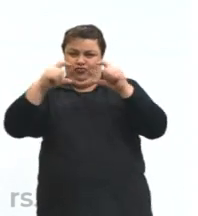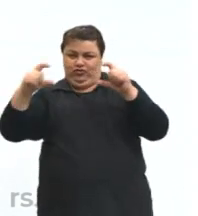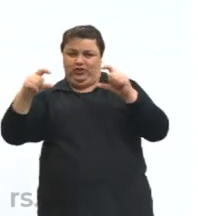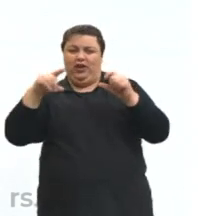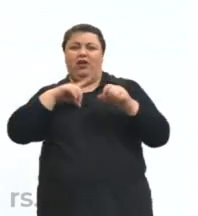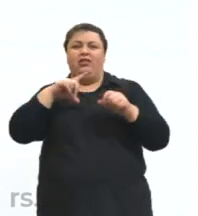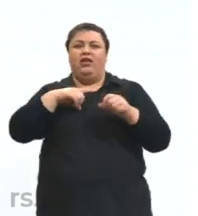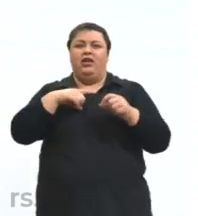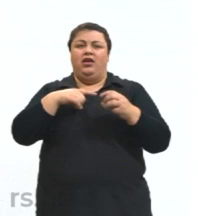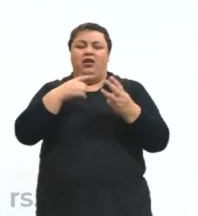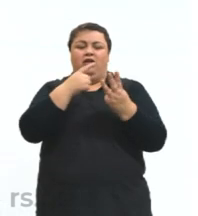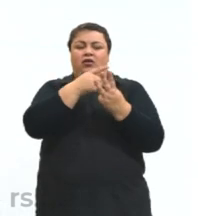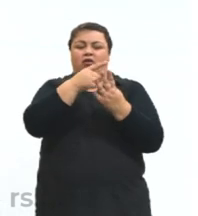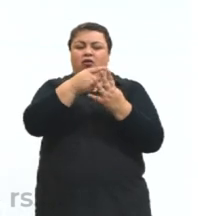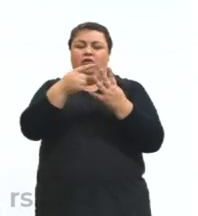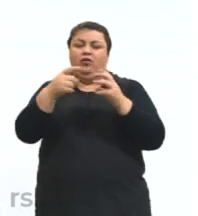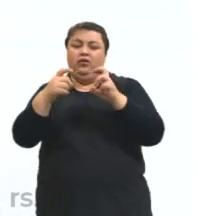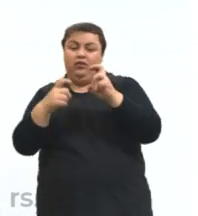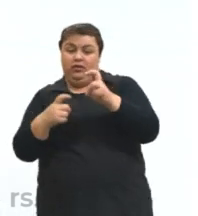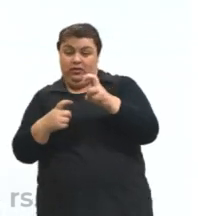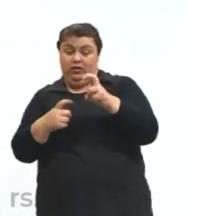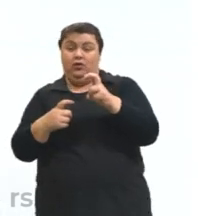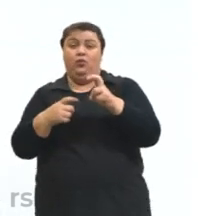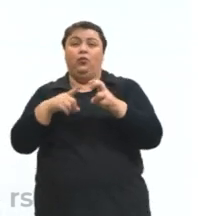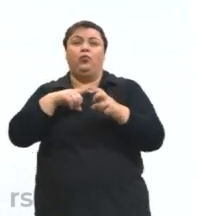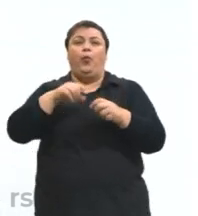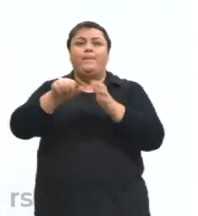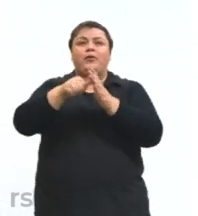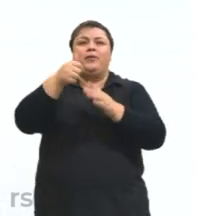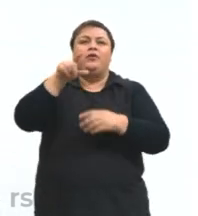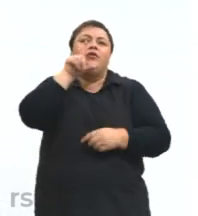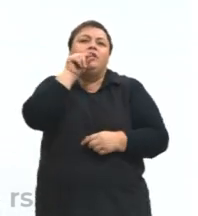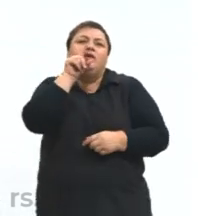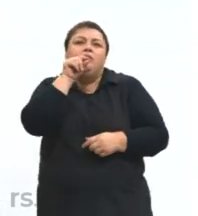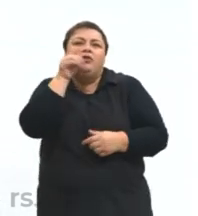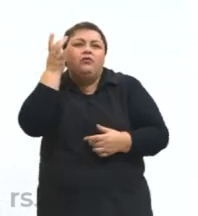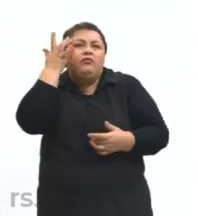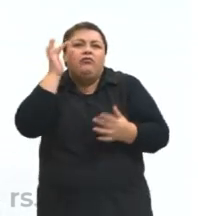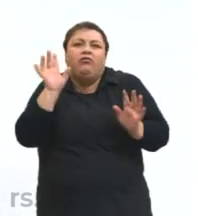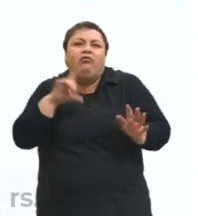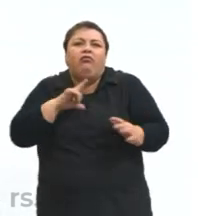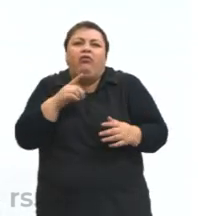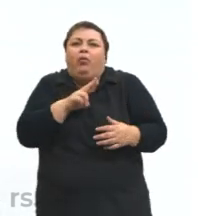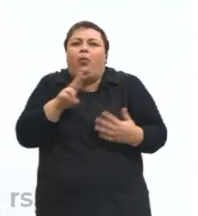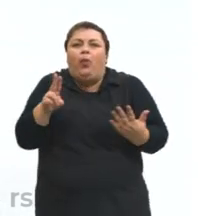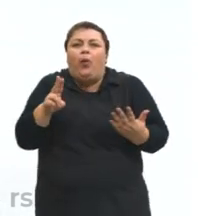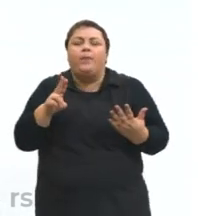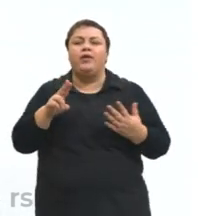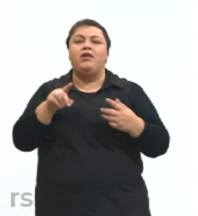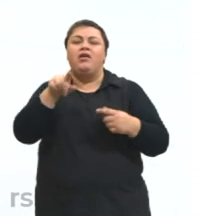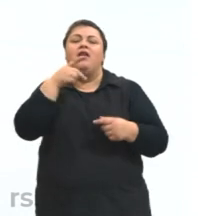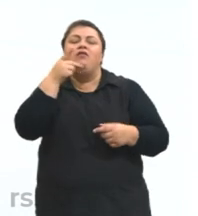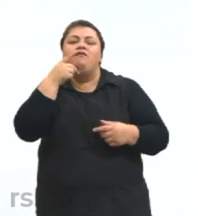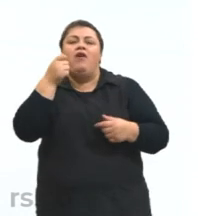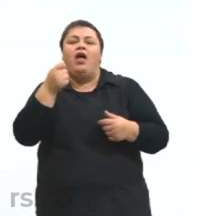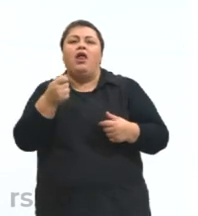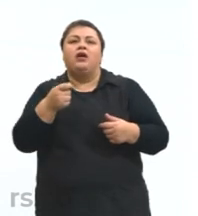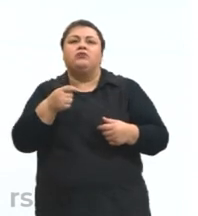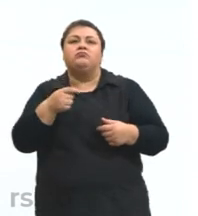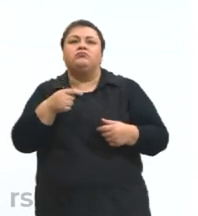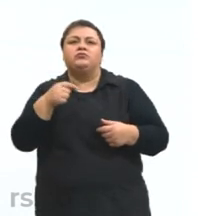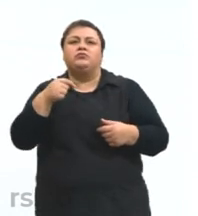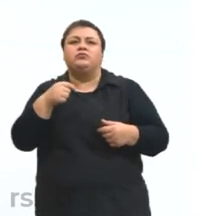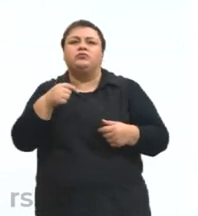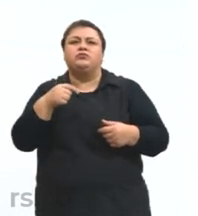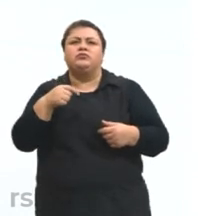São cinco quadros, no primeiro a gente tem esse passarinho que eu não sei se ele tem algum nome e ele diz quando